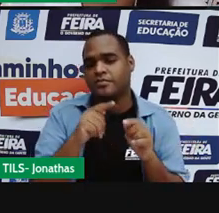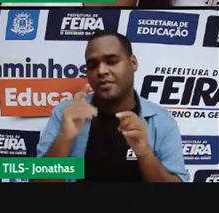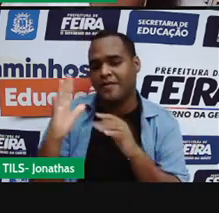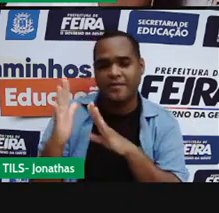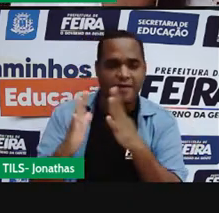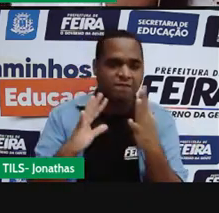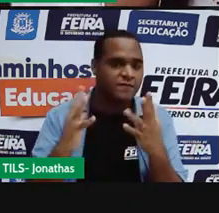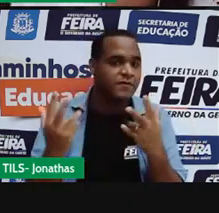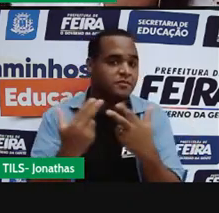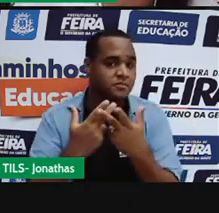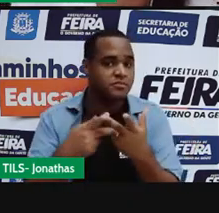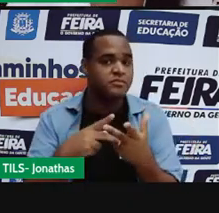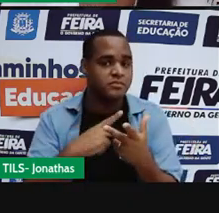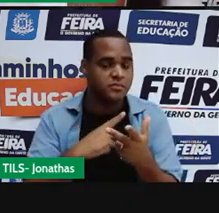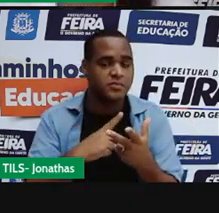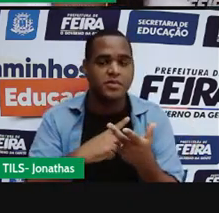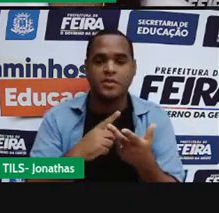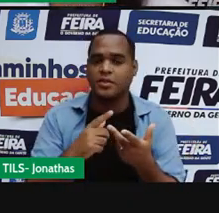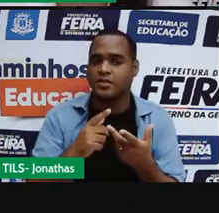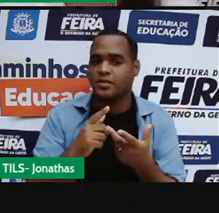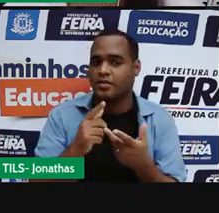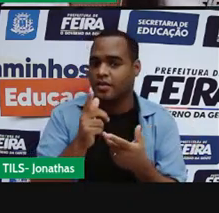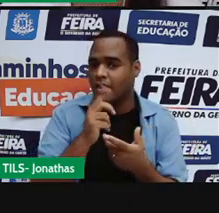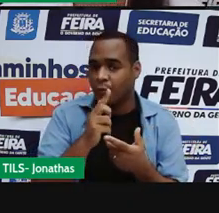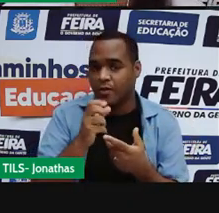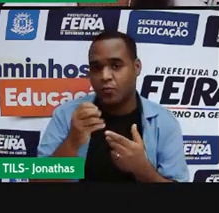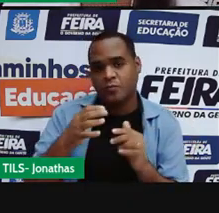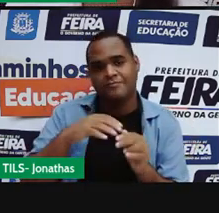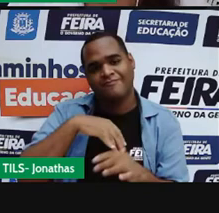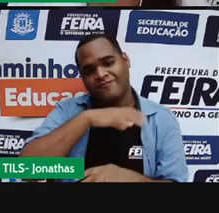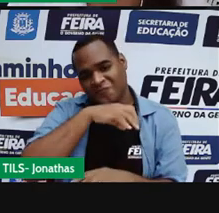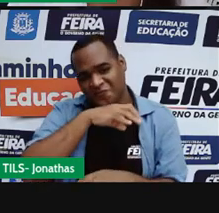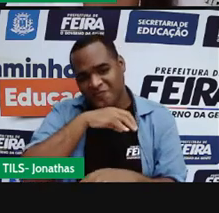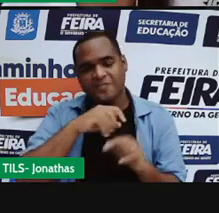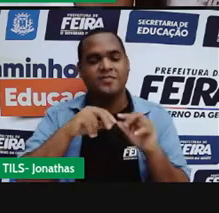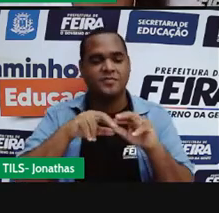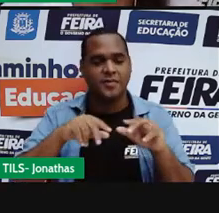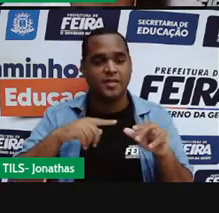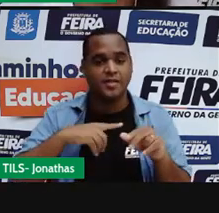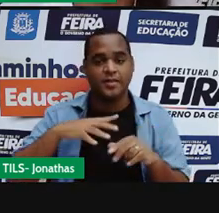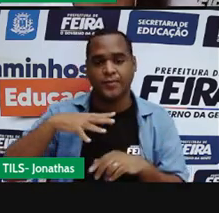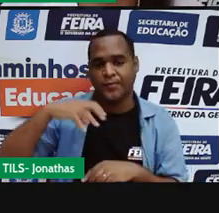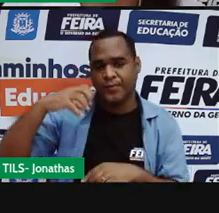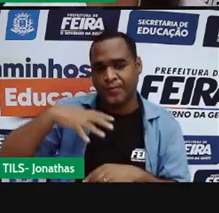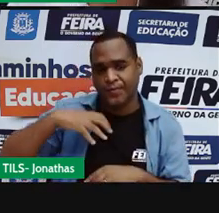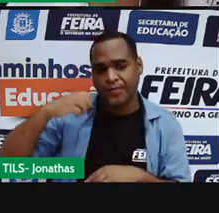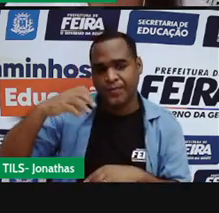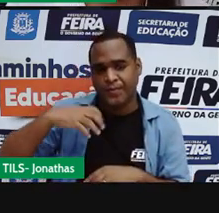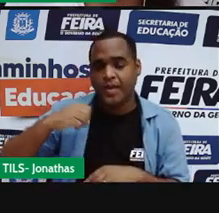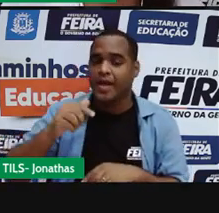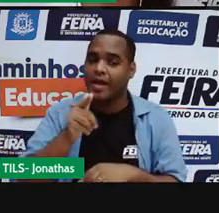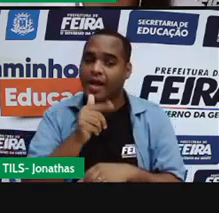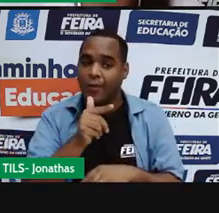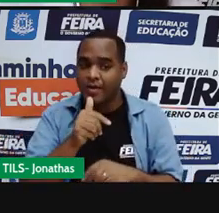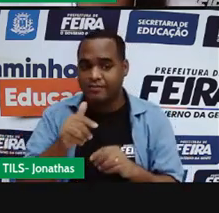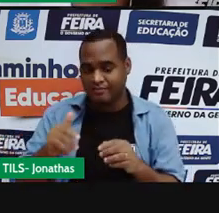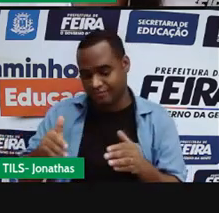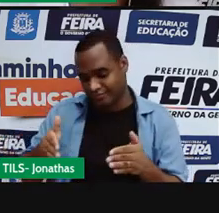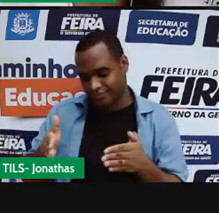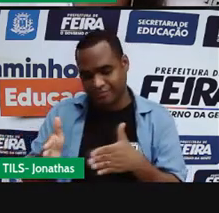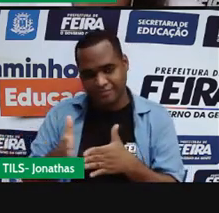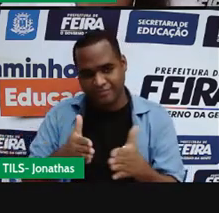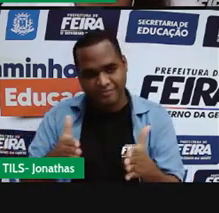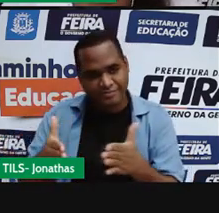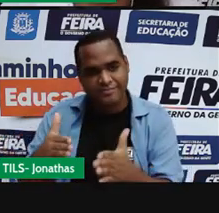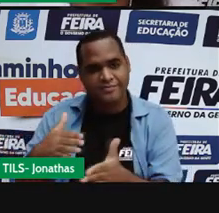atmosfera. Quando ela sai dos animais e das plantas, a gente chama esse processo de transpiração. Quando ela evapora dos rios, lagos e mares, a gente chama